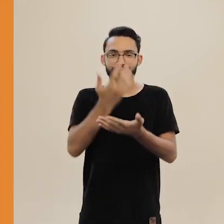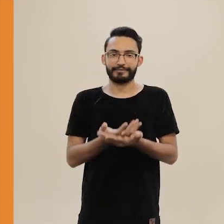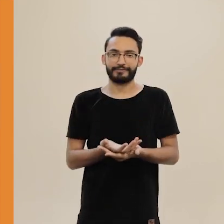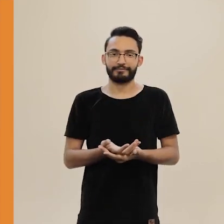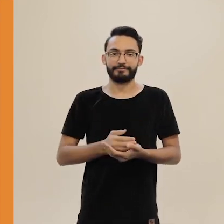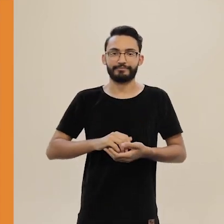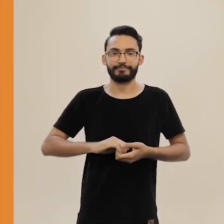não esqueça assinar